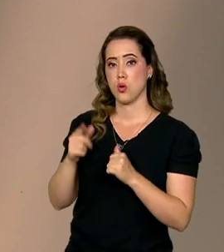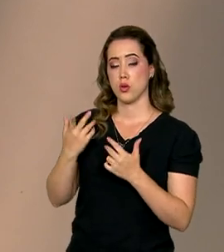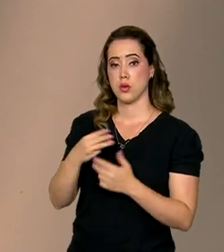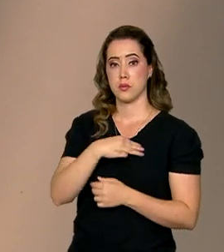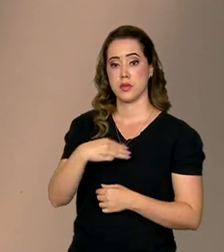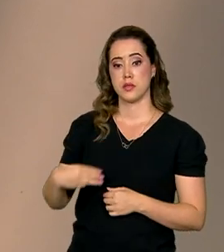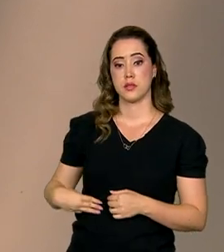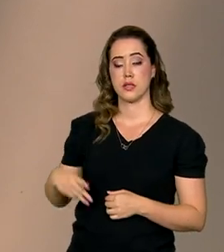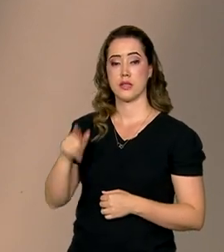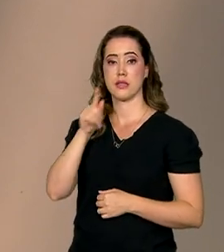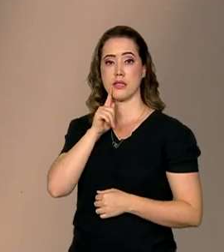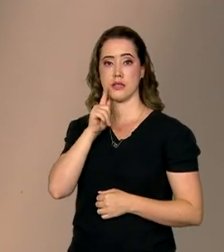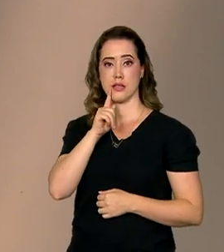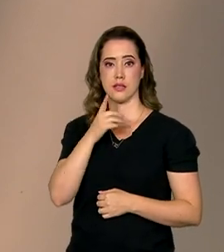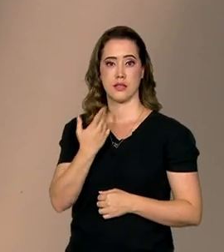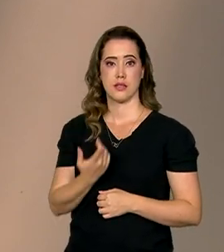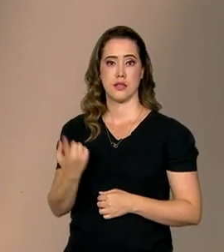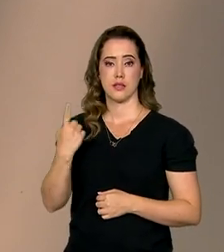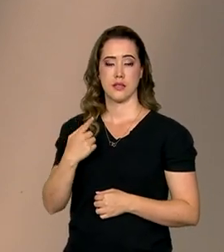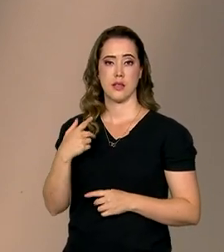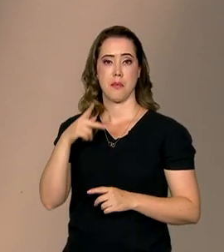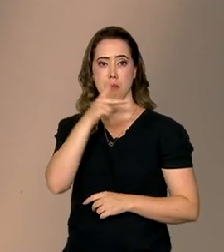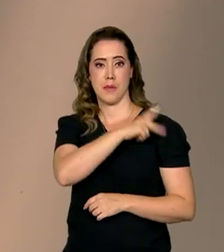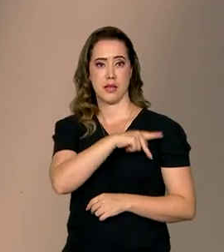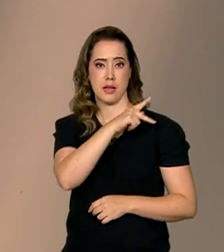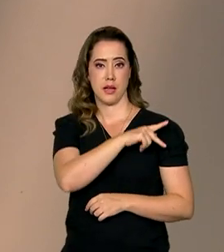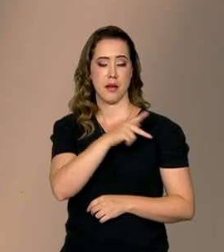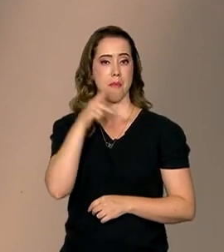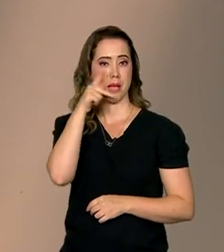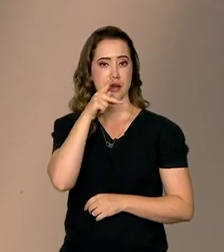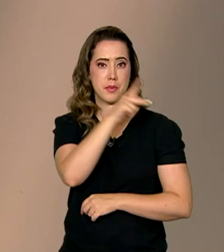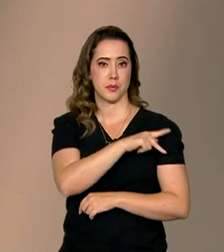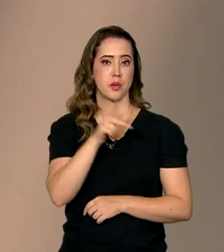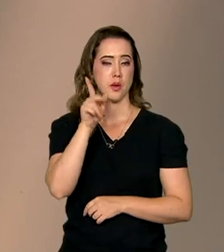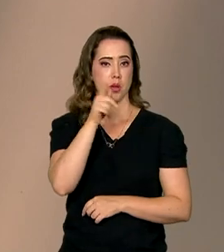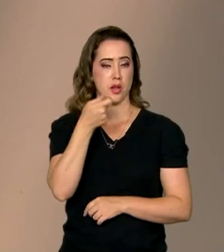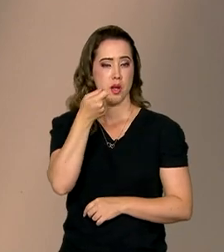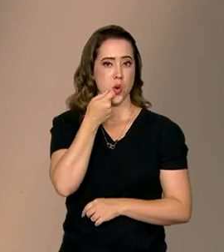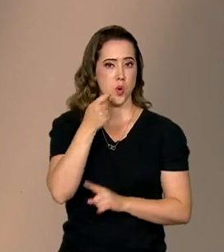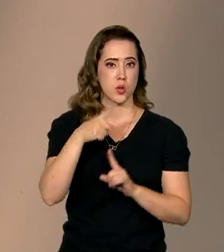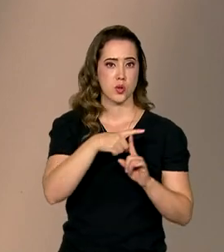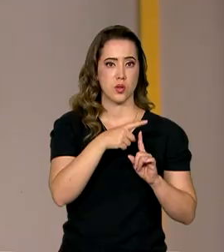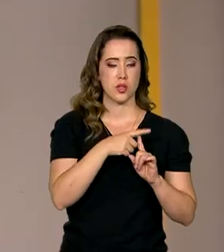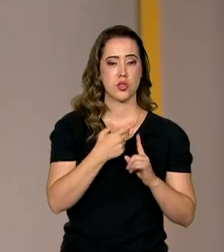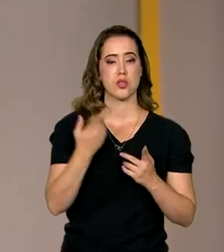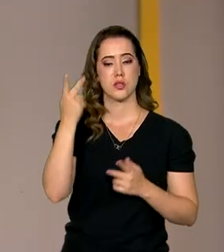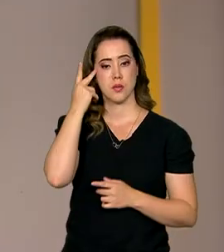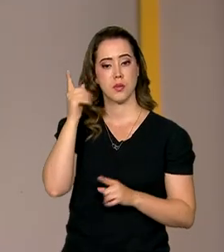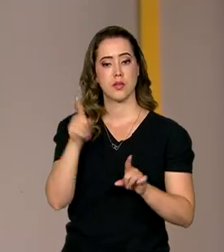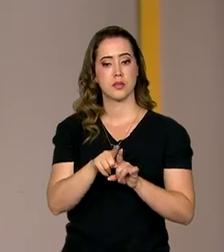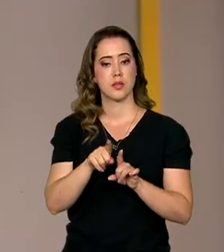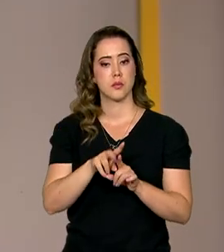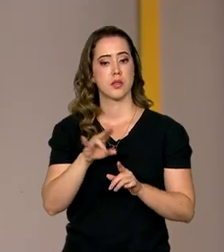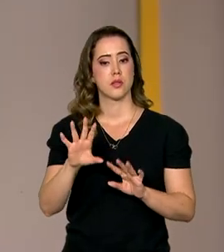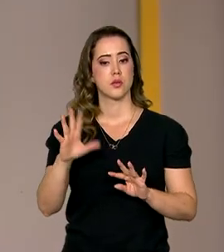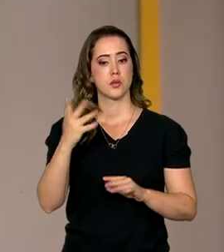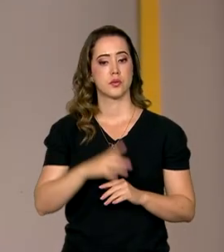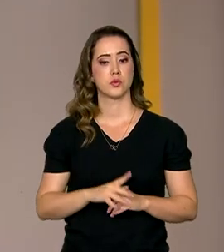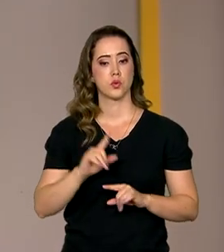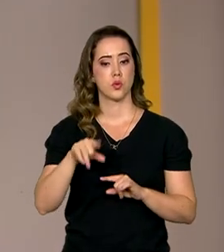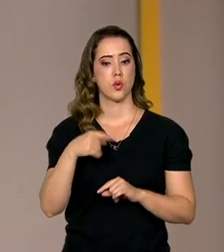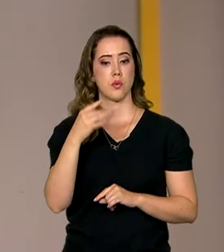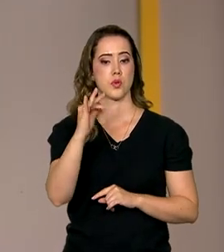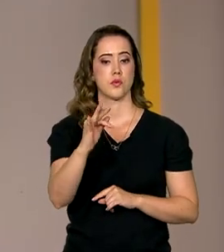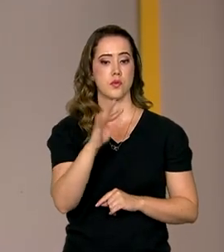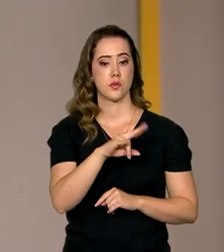Trindade hoje, Paraíba, Piauí, Alagoas, Tocantins, Goiás e São Paulo também foram contemplados. Os próximos estados a